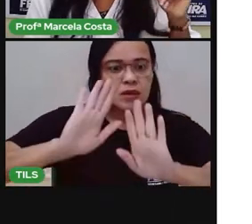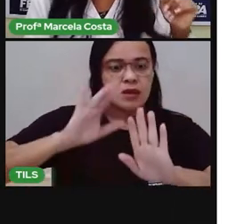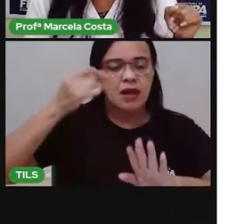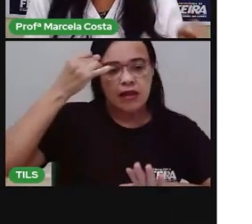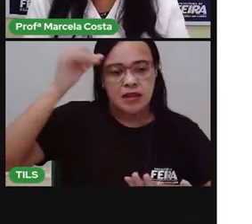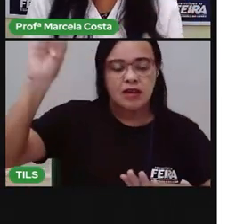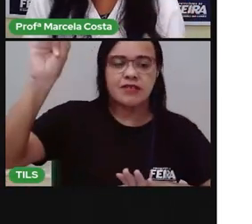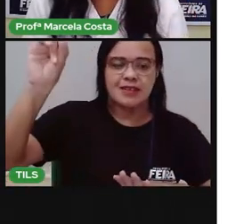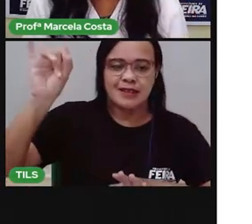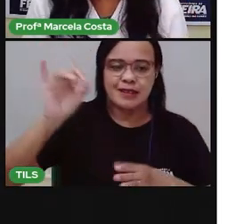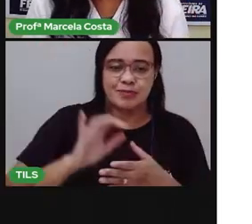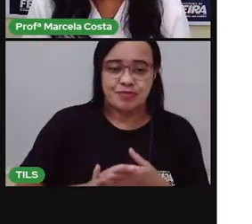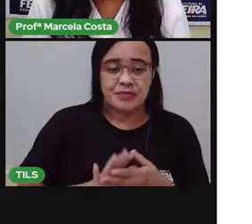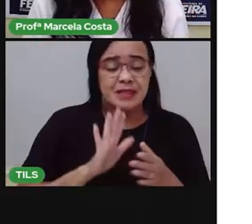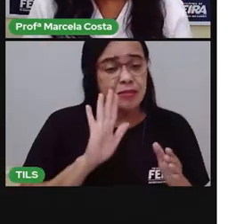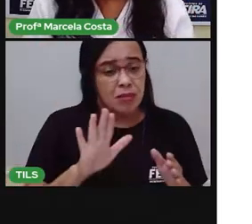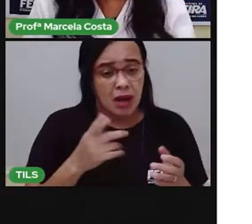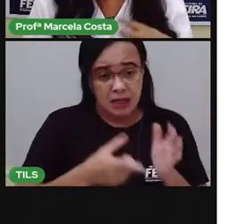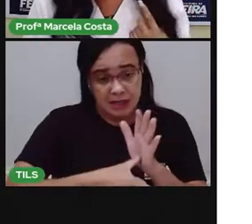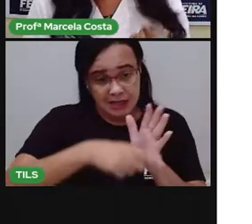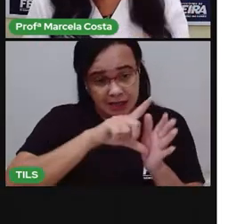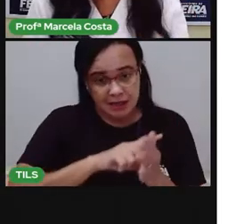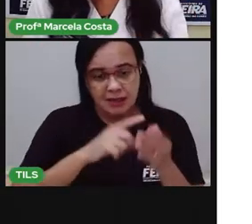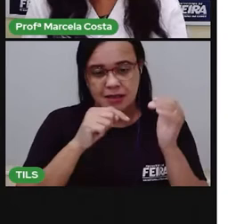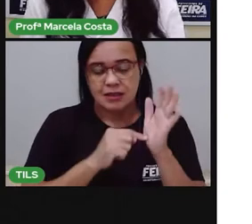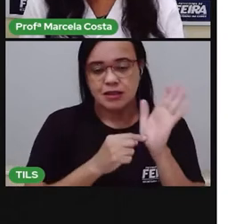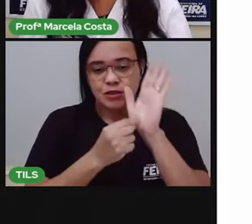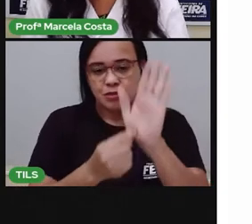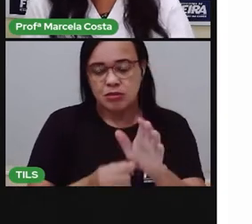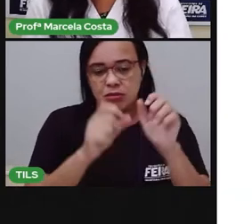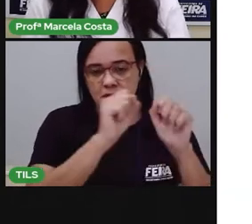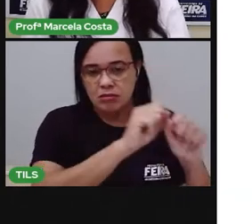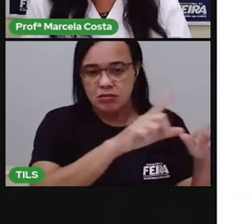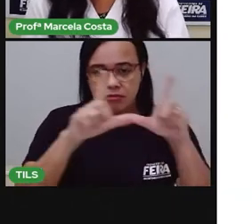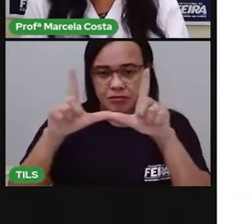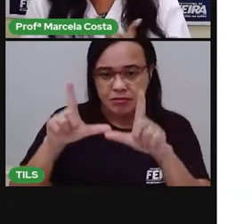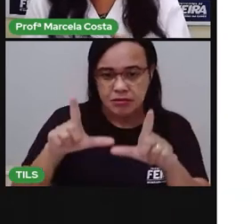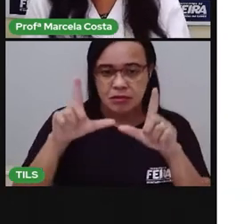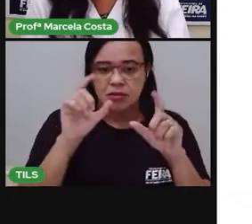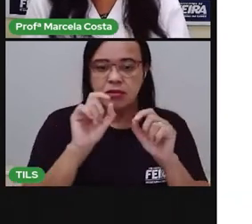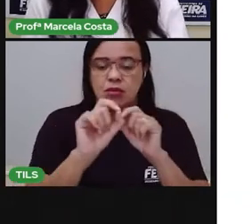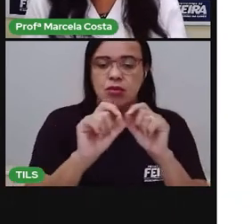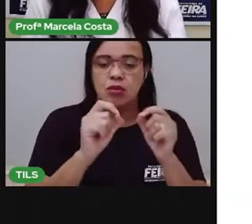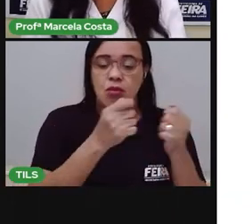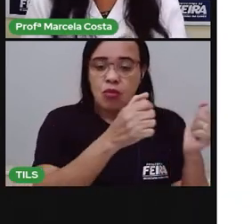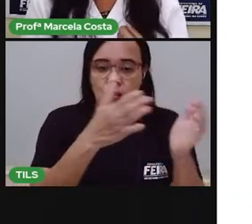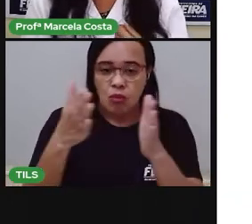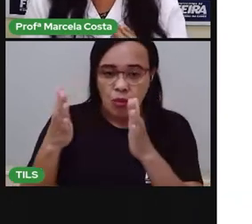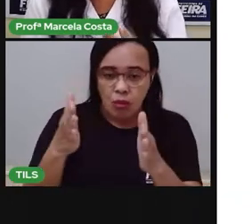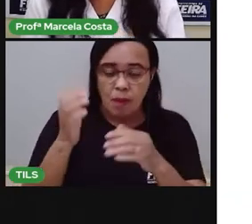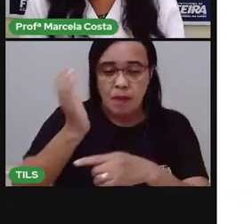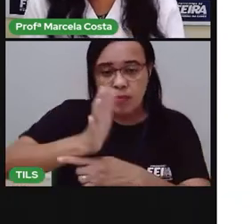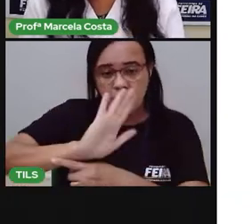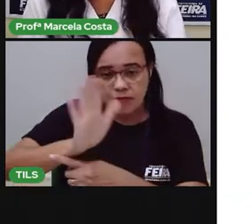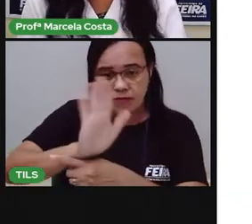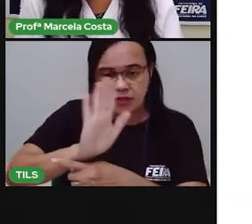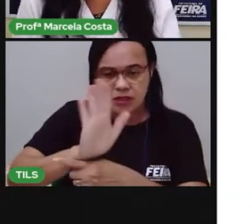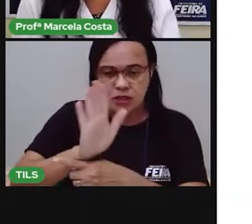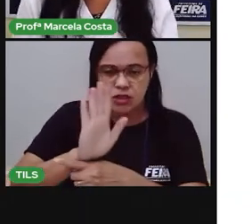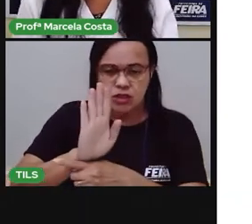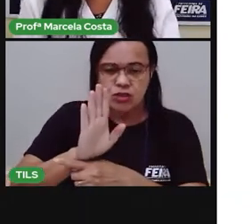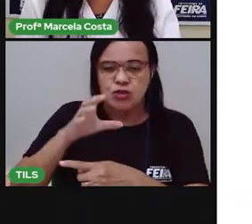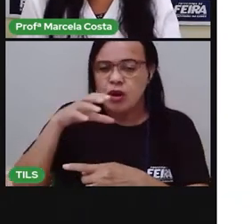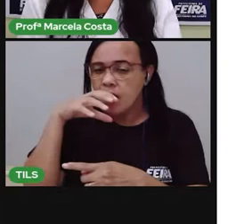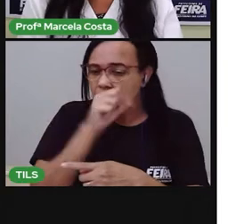Antes disso, vou mostrar para você um vídeo, um vídeozinho rápido, que